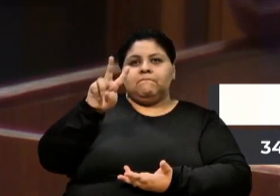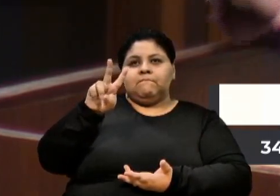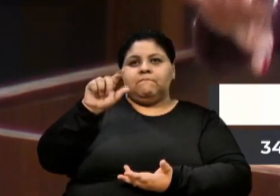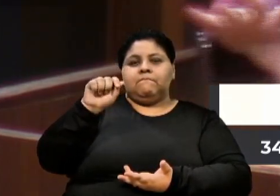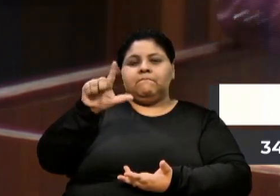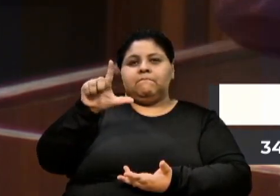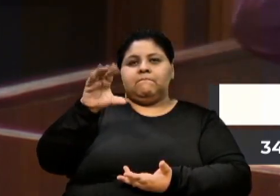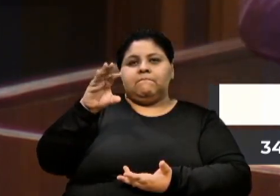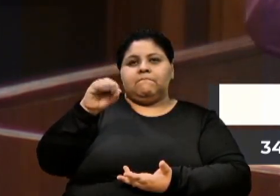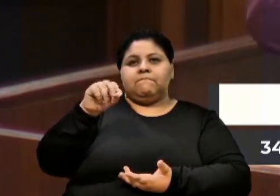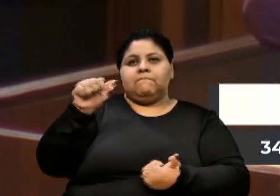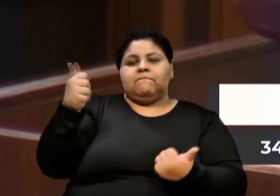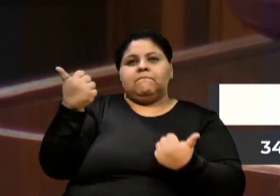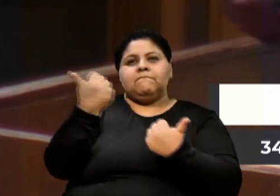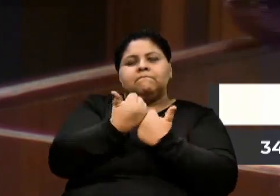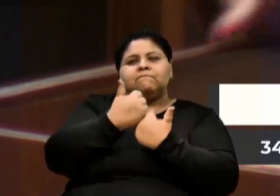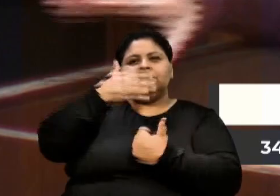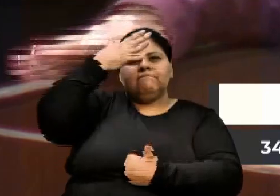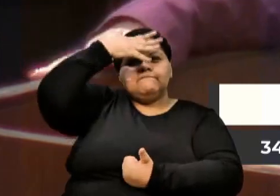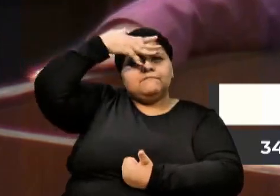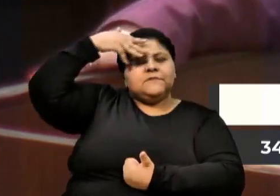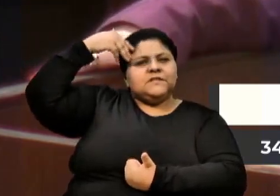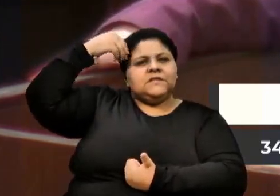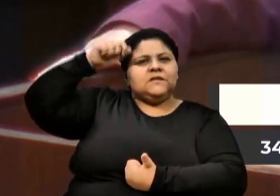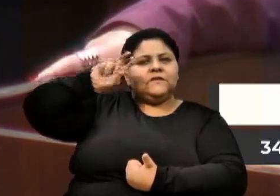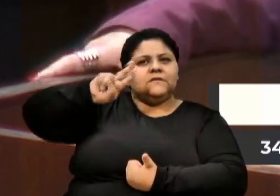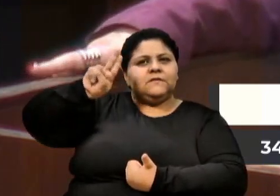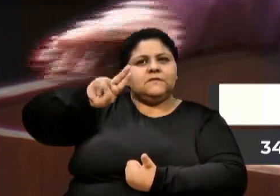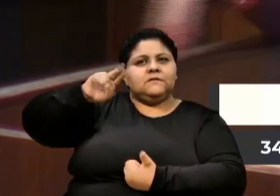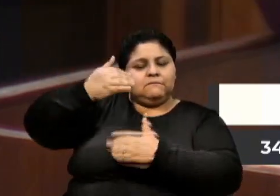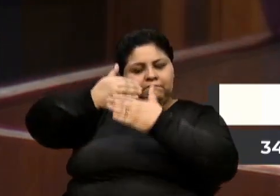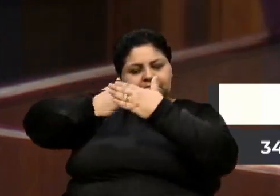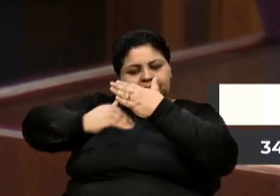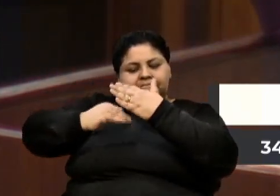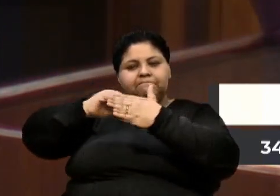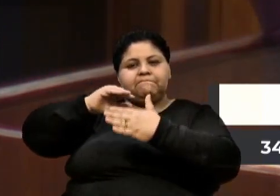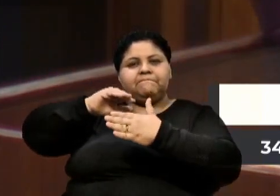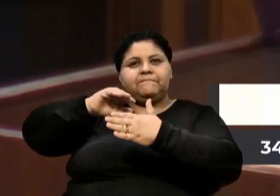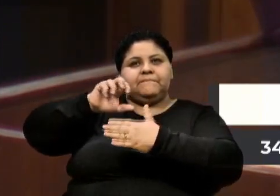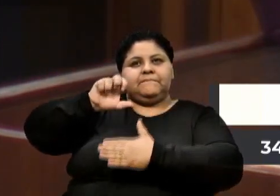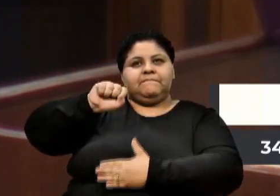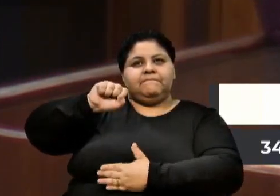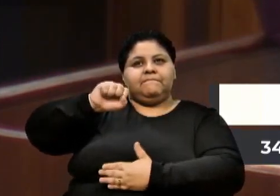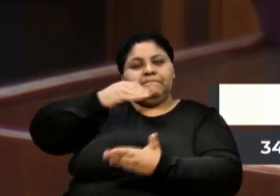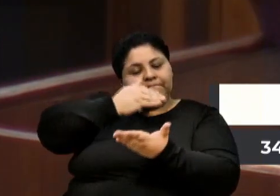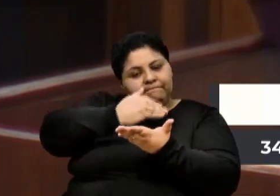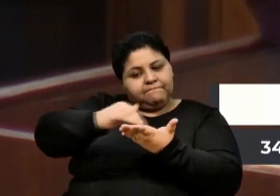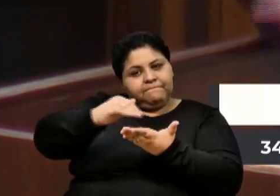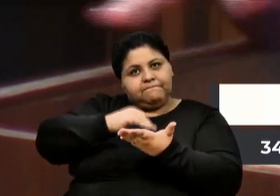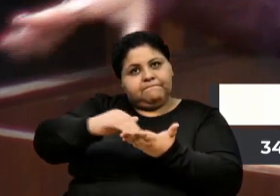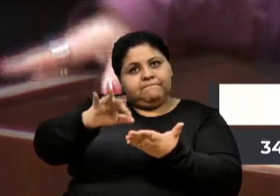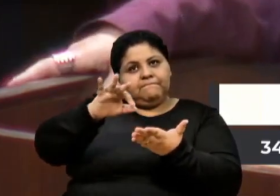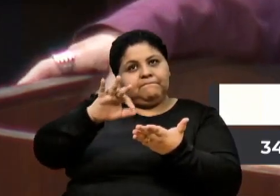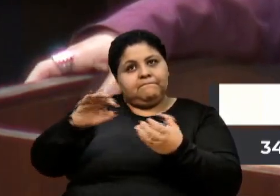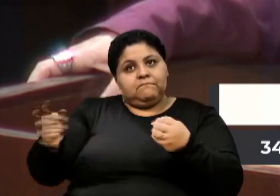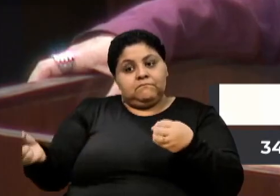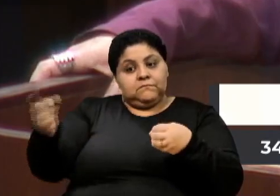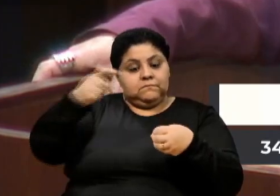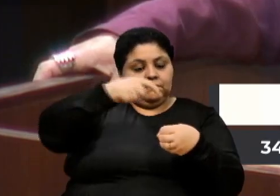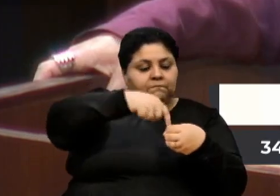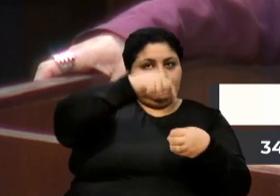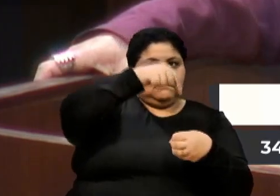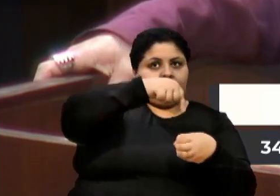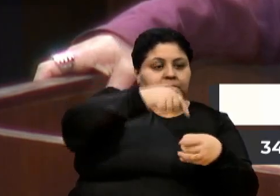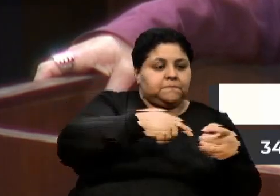esqueci o cargo dele ali, enfim, abaixo do secretário, a agenda deles virem para Caxias para fazer